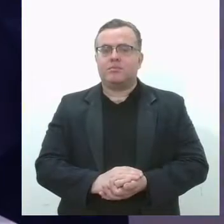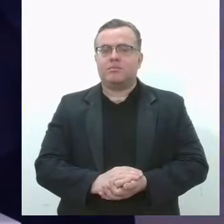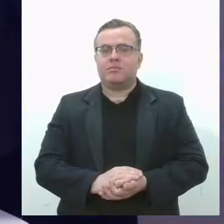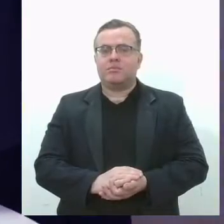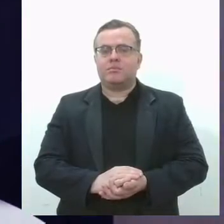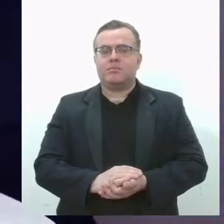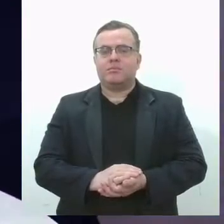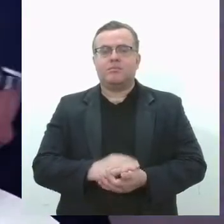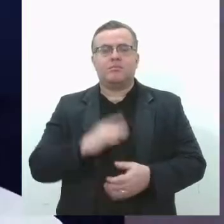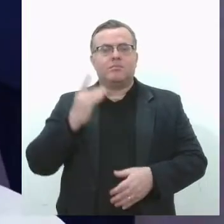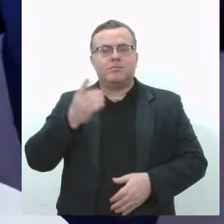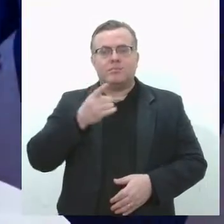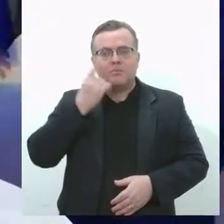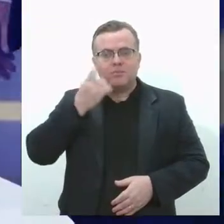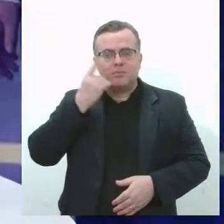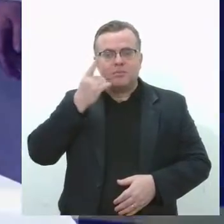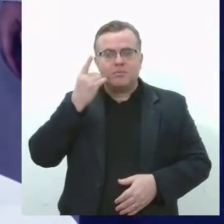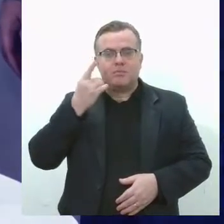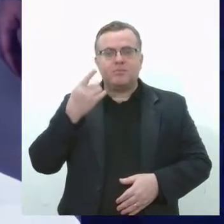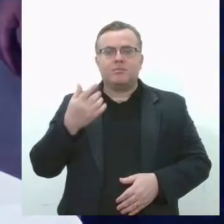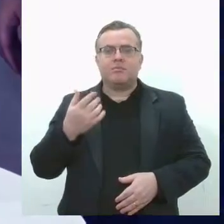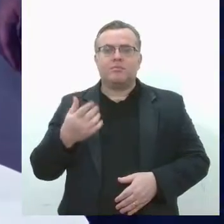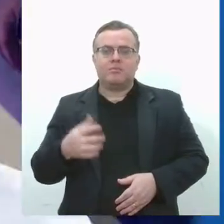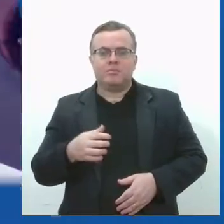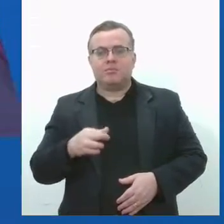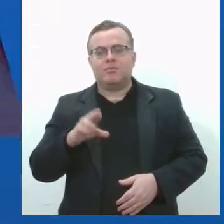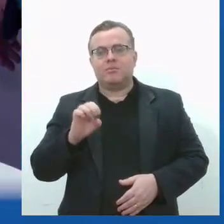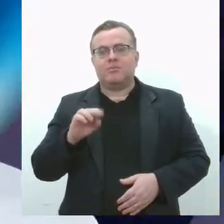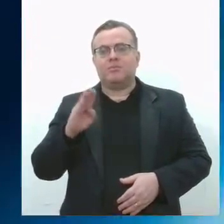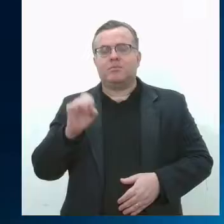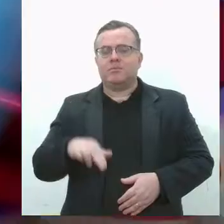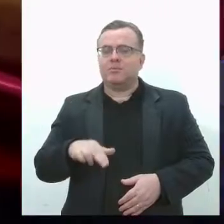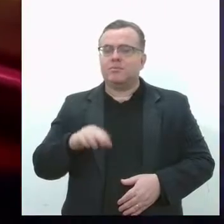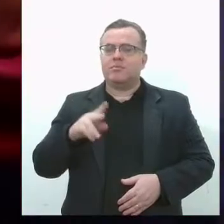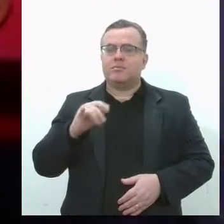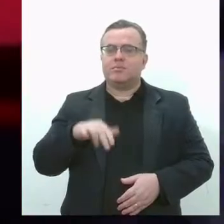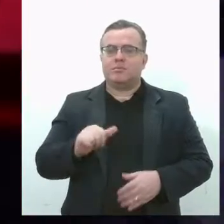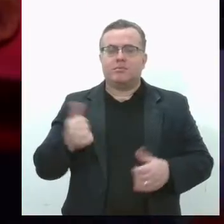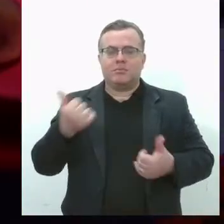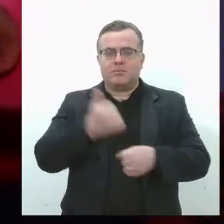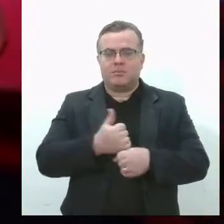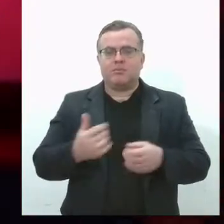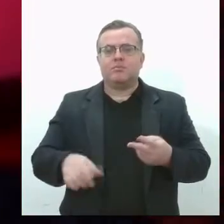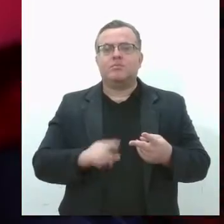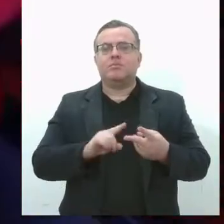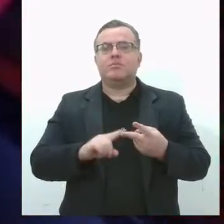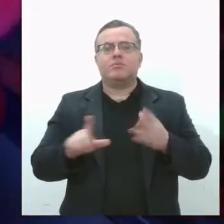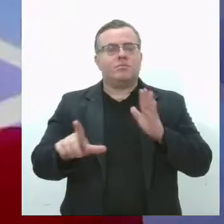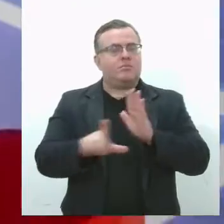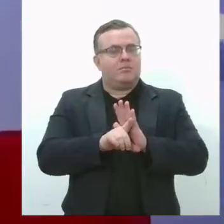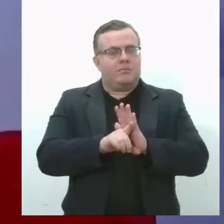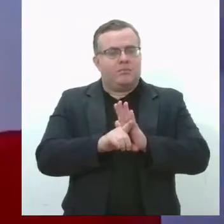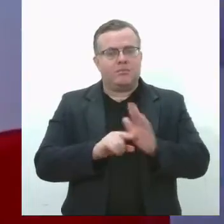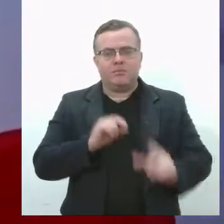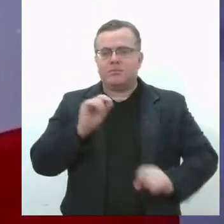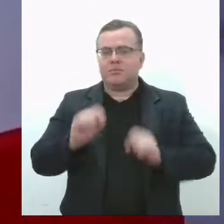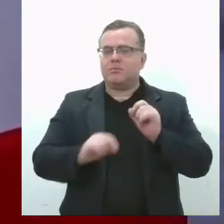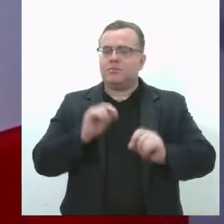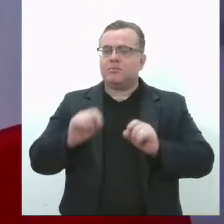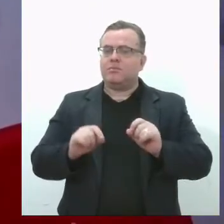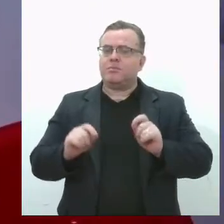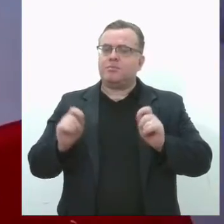Deputado Robson Viana toma posse na Lese. Lei estadual incentiva a alimentação